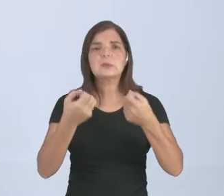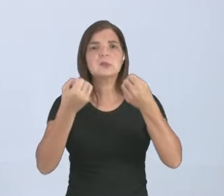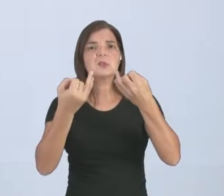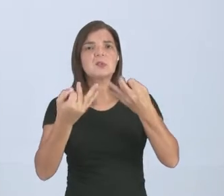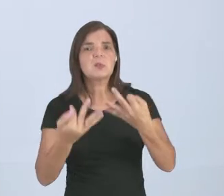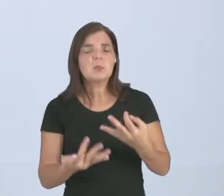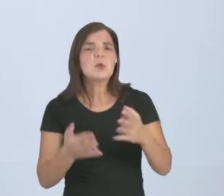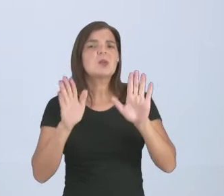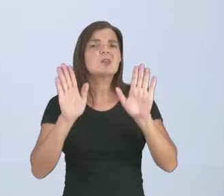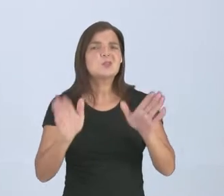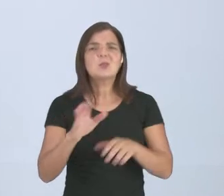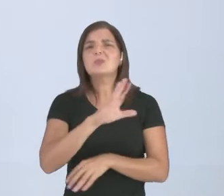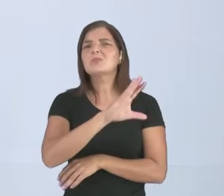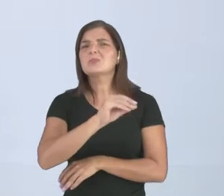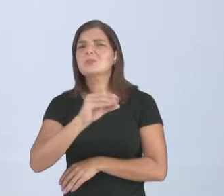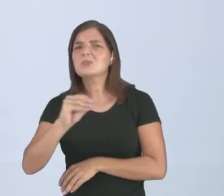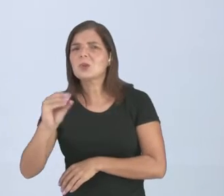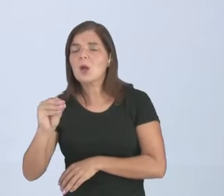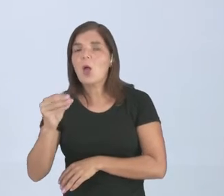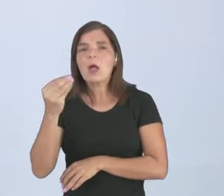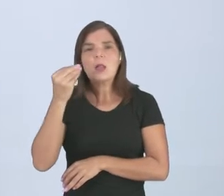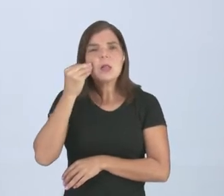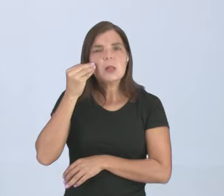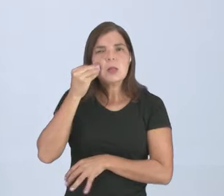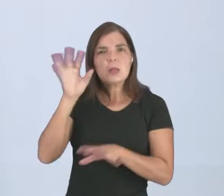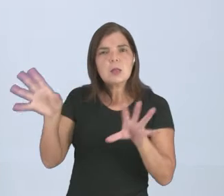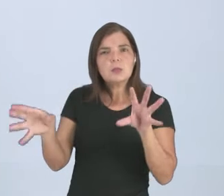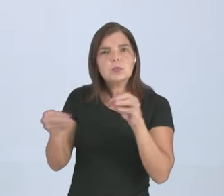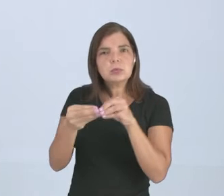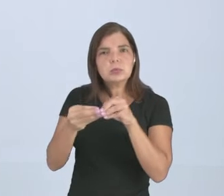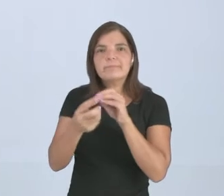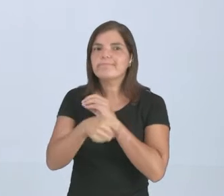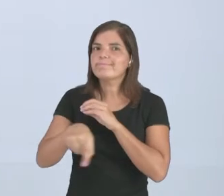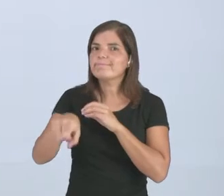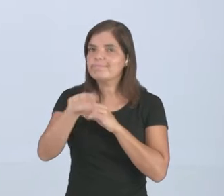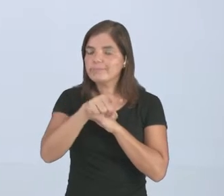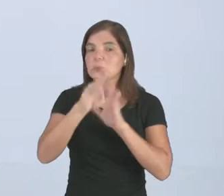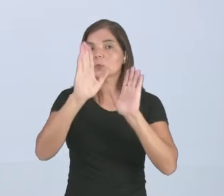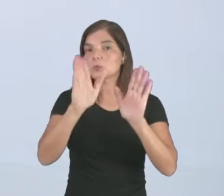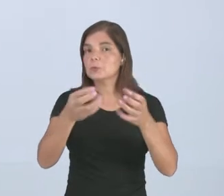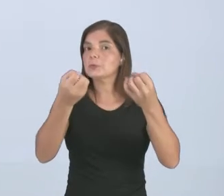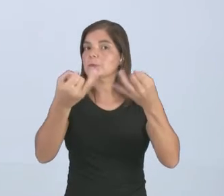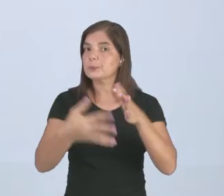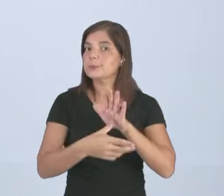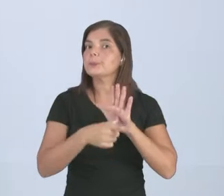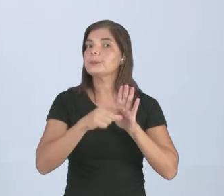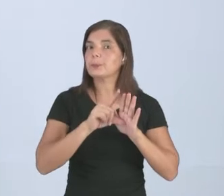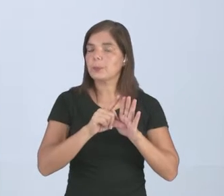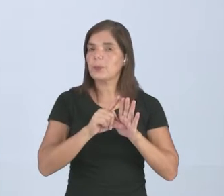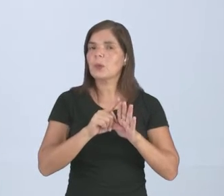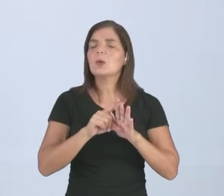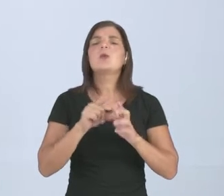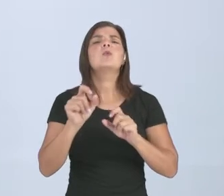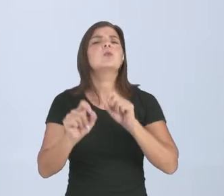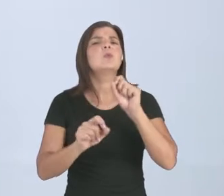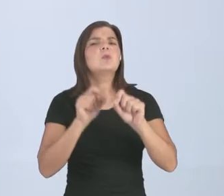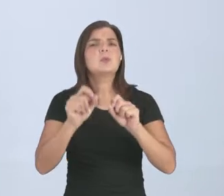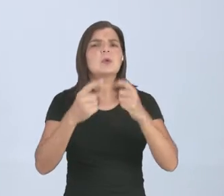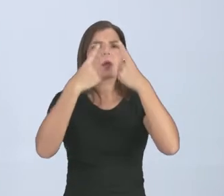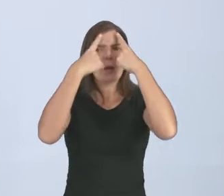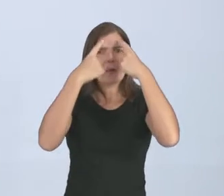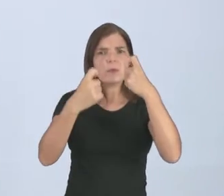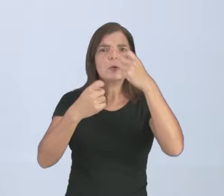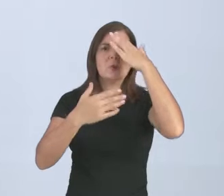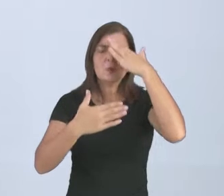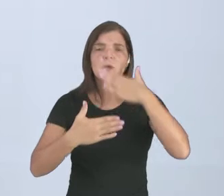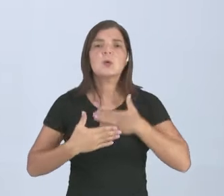falei na criança e adolescente, então eu vou tentar resumir aqui para vocês, né? Como eu já falei anteriormente, o que seria essa violência física? É